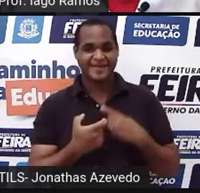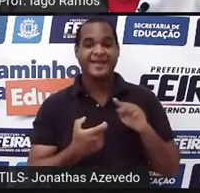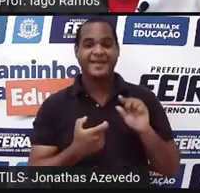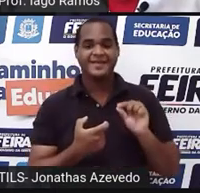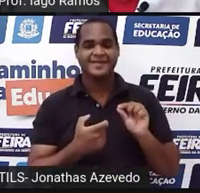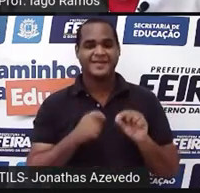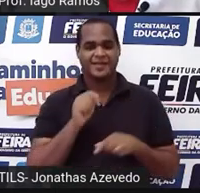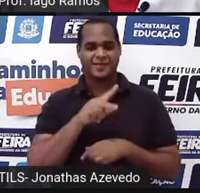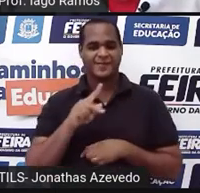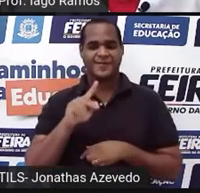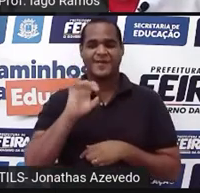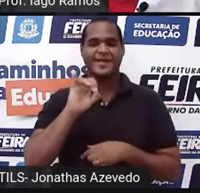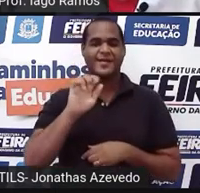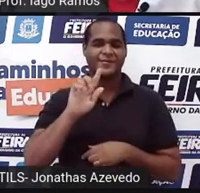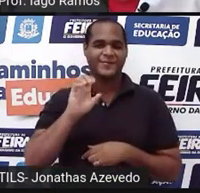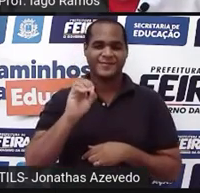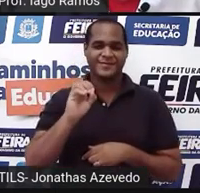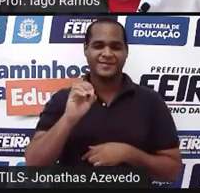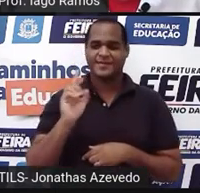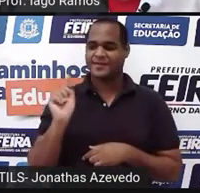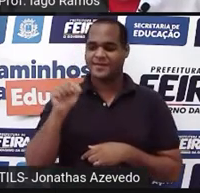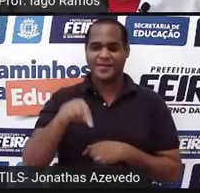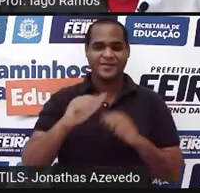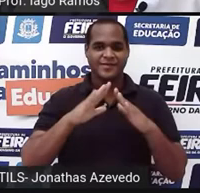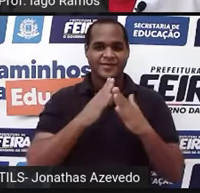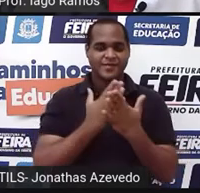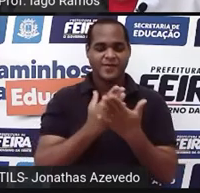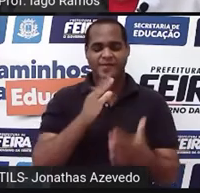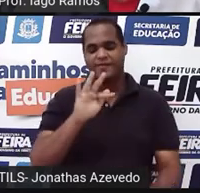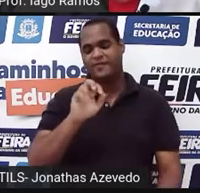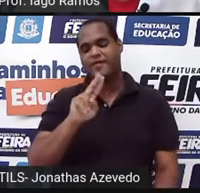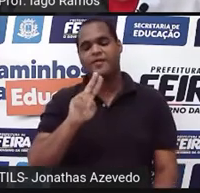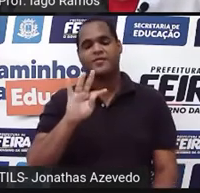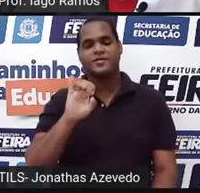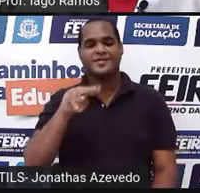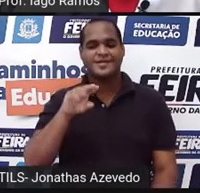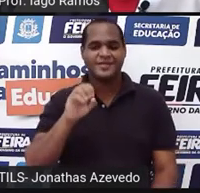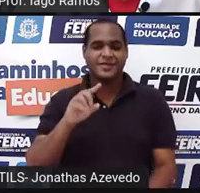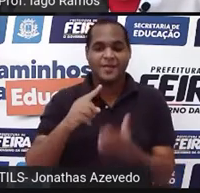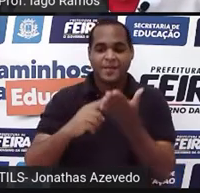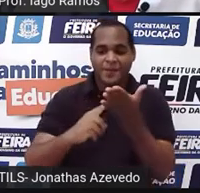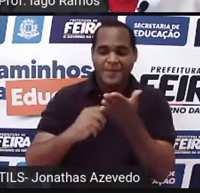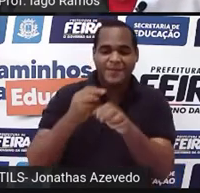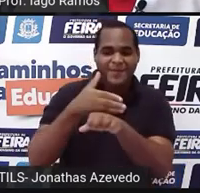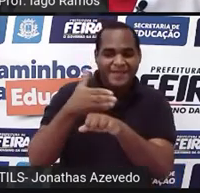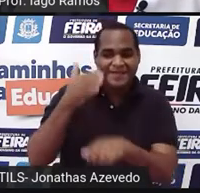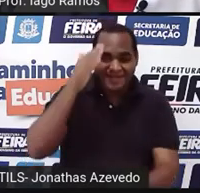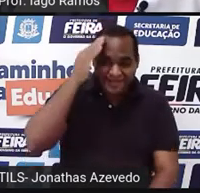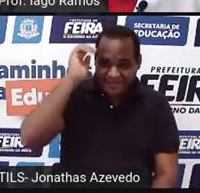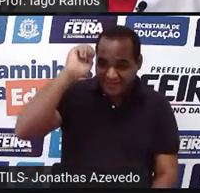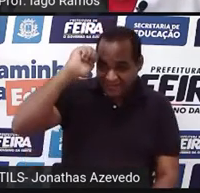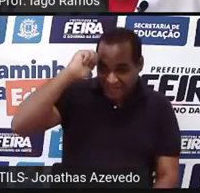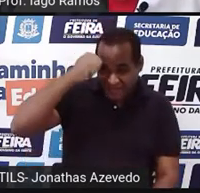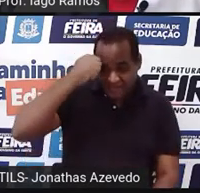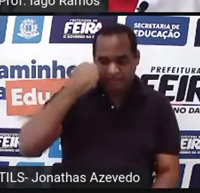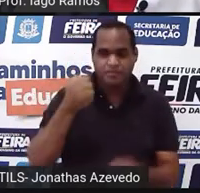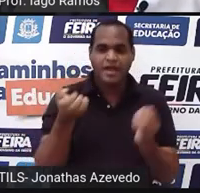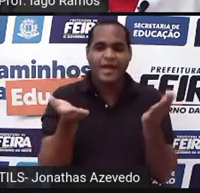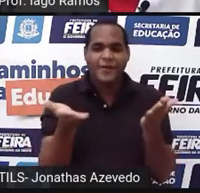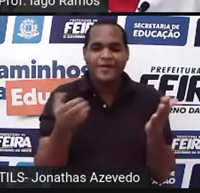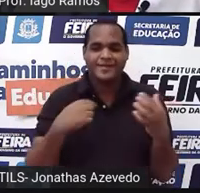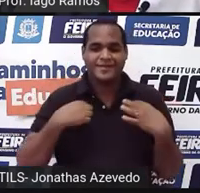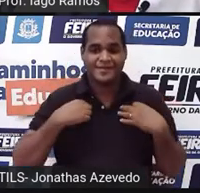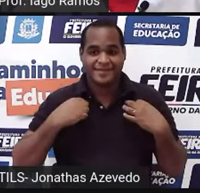Ramos, venho lá da Escola Municipal Faustino Dias Lima, pele branca, cabelo preto, nesse momento